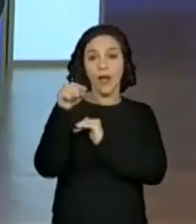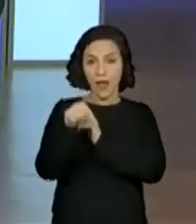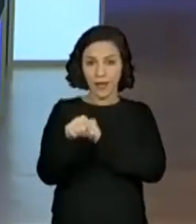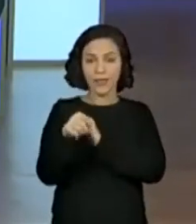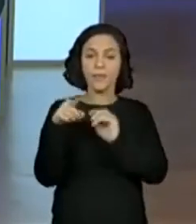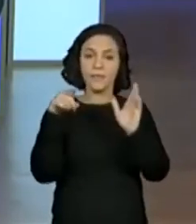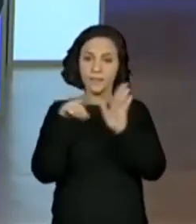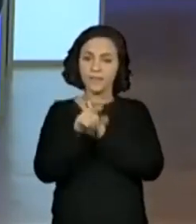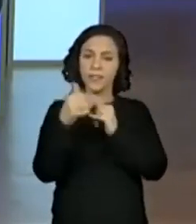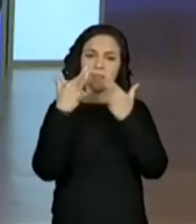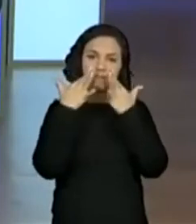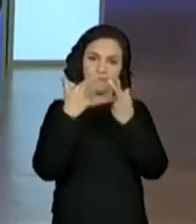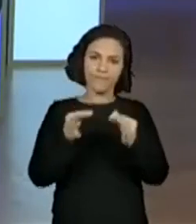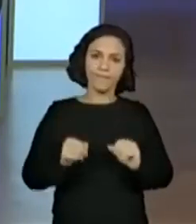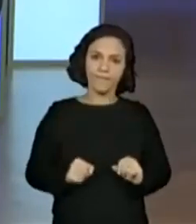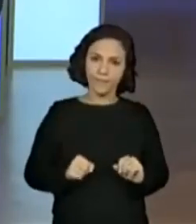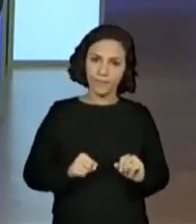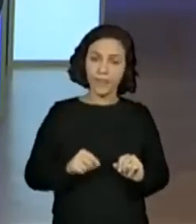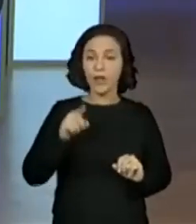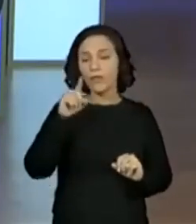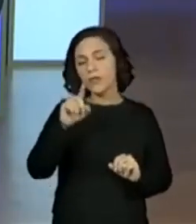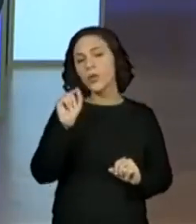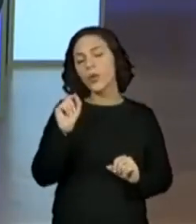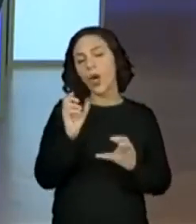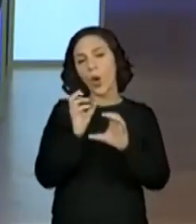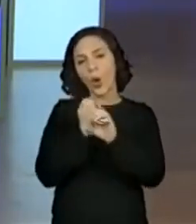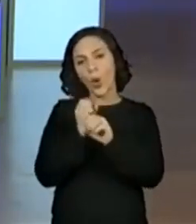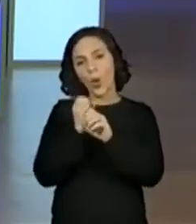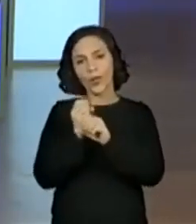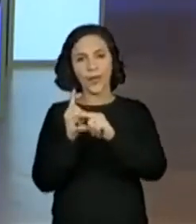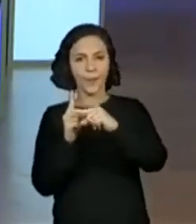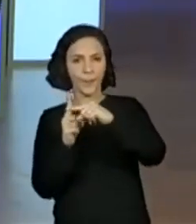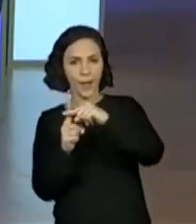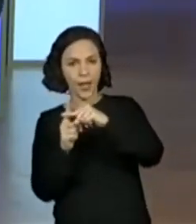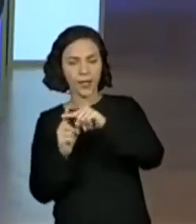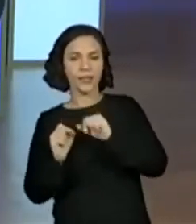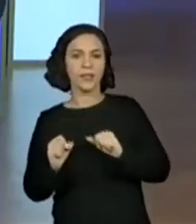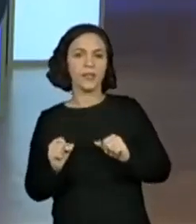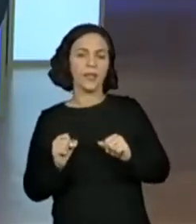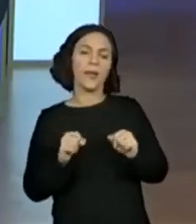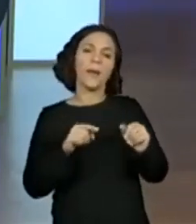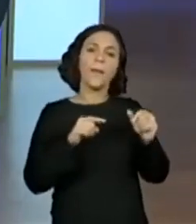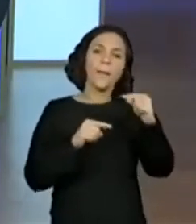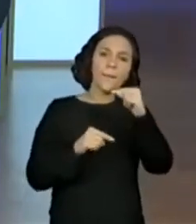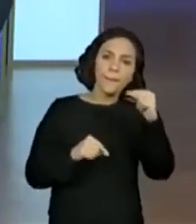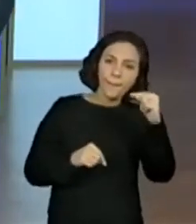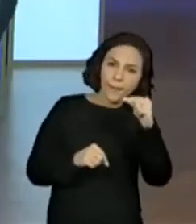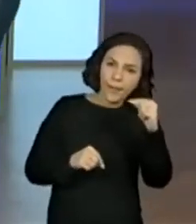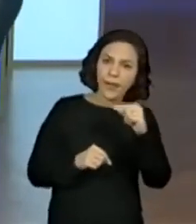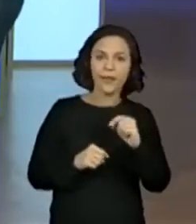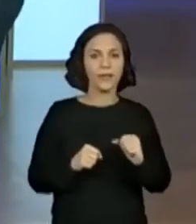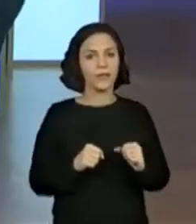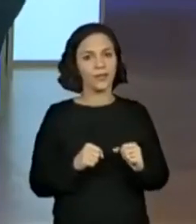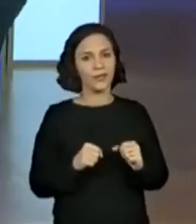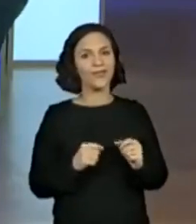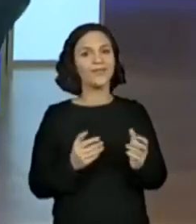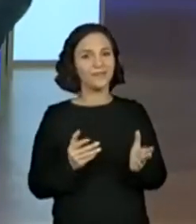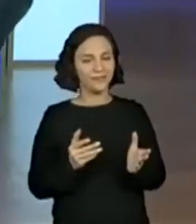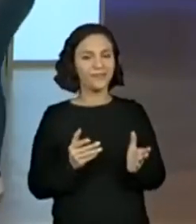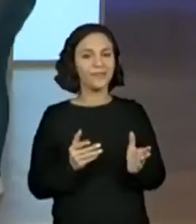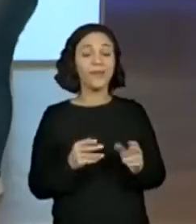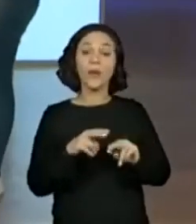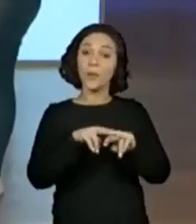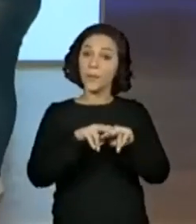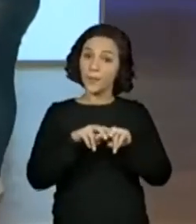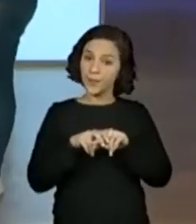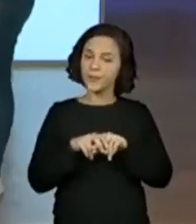têm que prestar atenção. Se você vai fazer uma conta de mais, se você vai fazer uma conta de menos, é nesse momento, né, professora? que agora a gente vai colocar